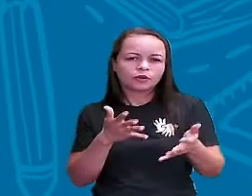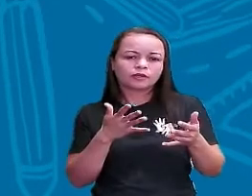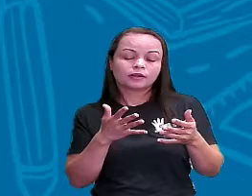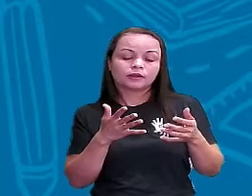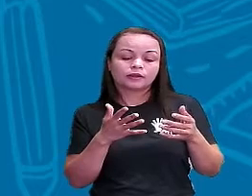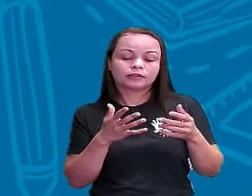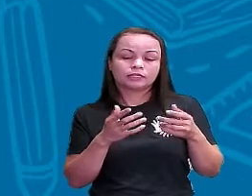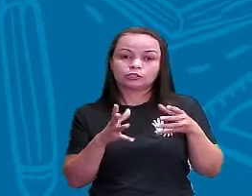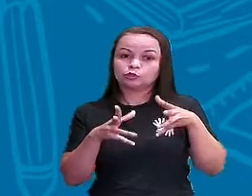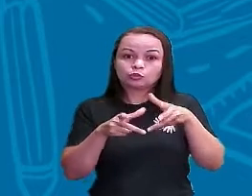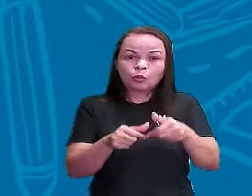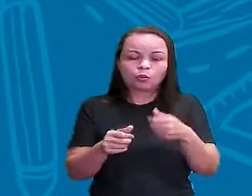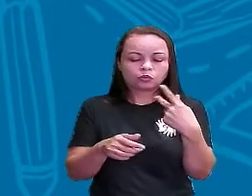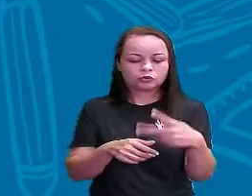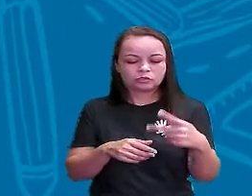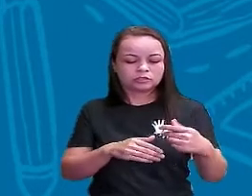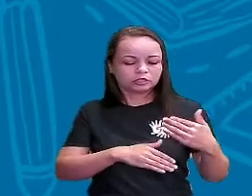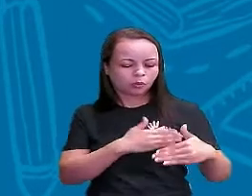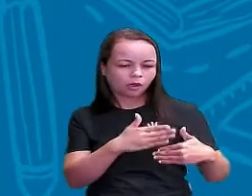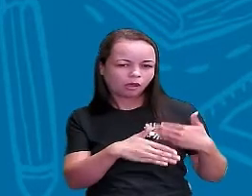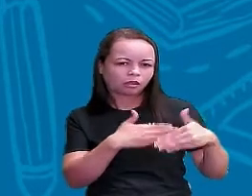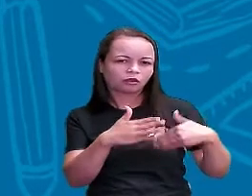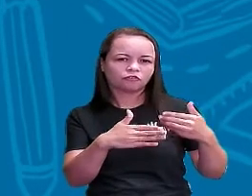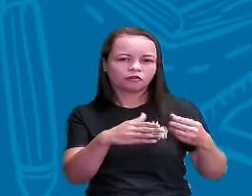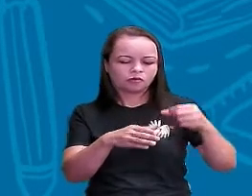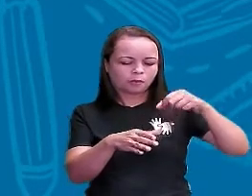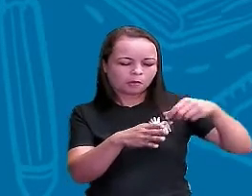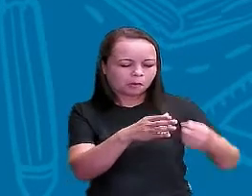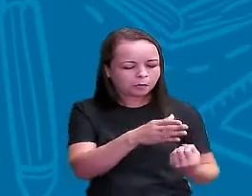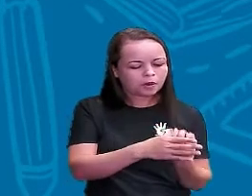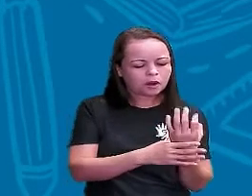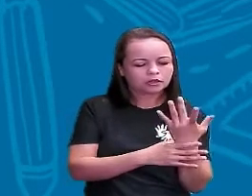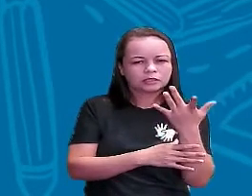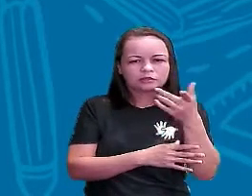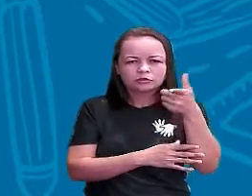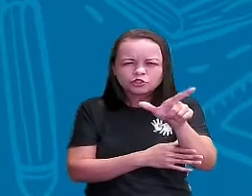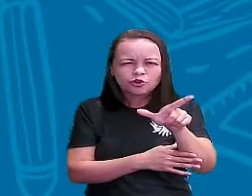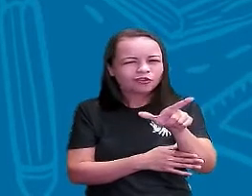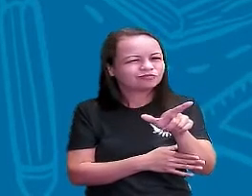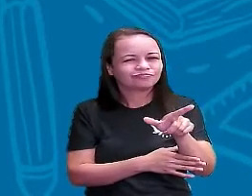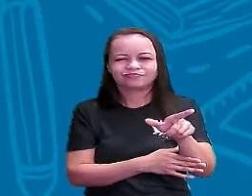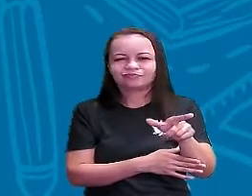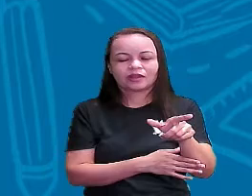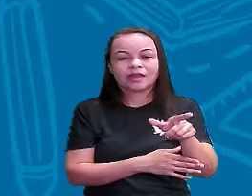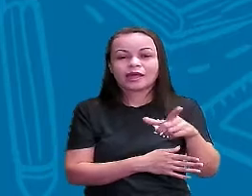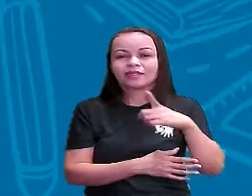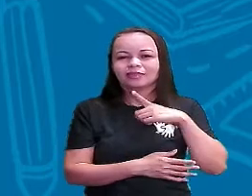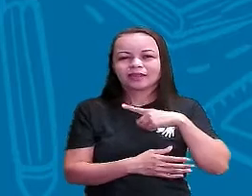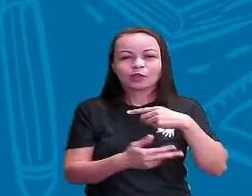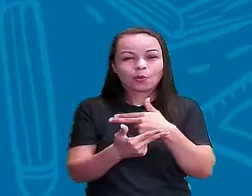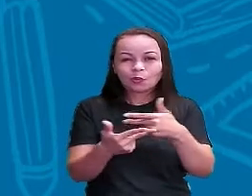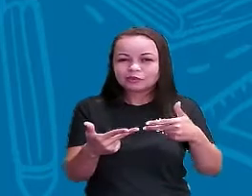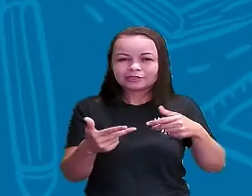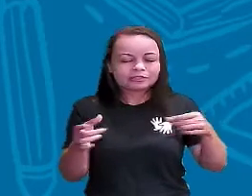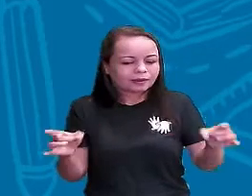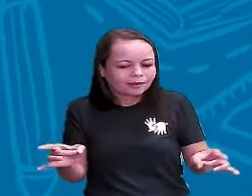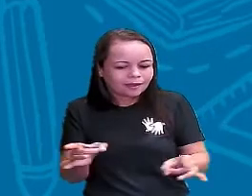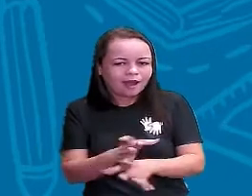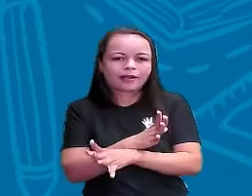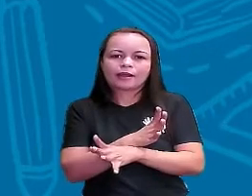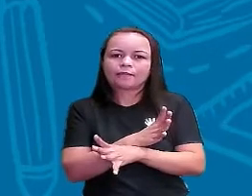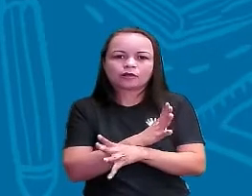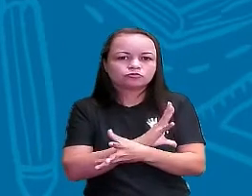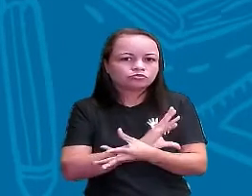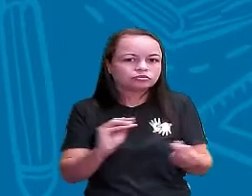materiais Eles são renováveis Ou seja Eles estão se renovando Tem coisas que acabar Acabou Não vai